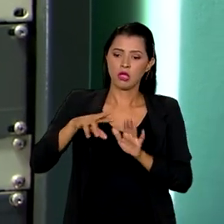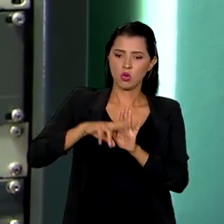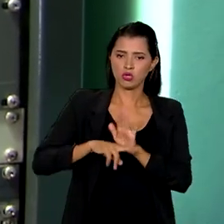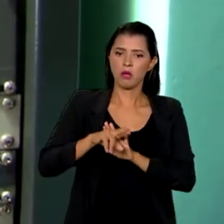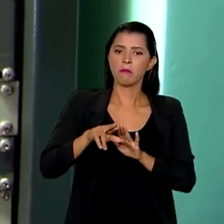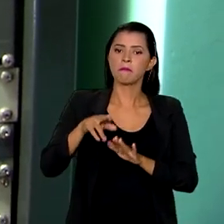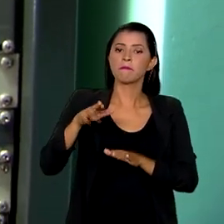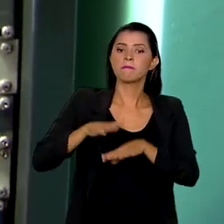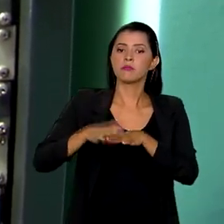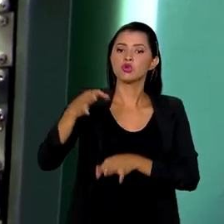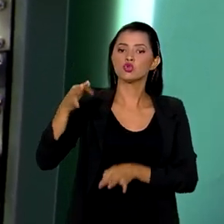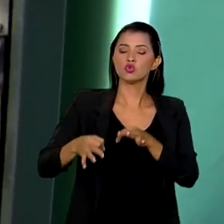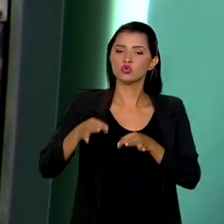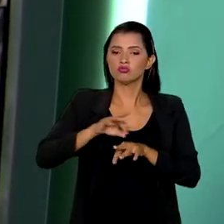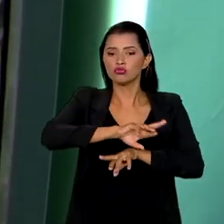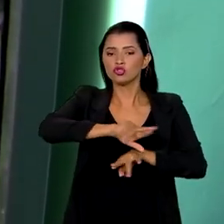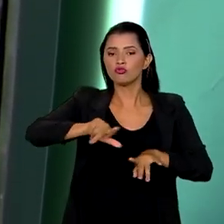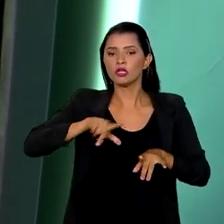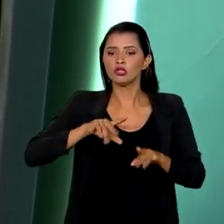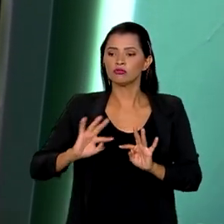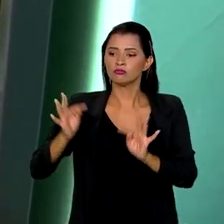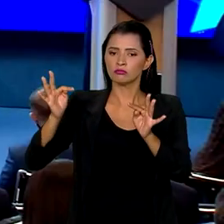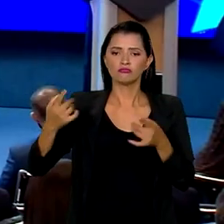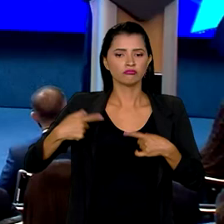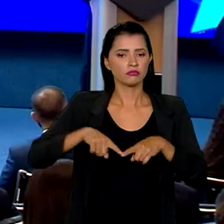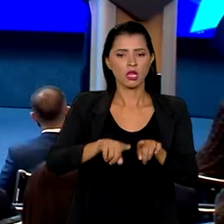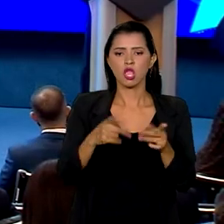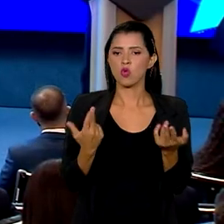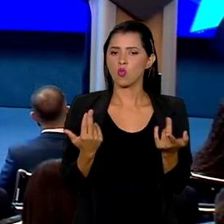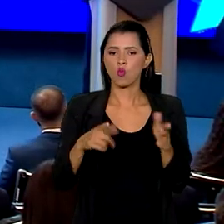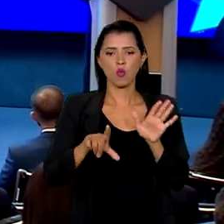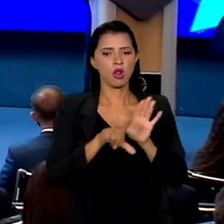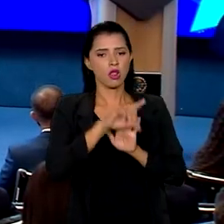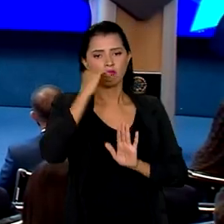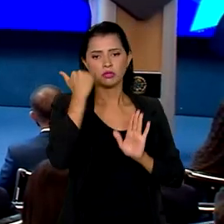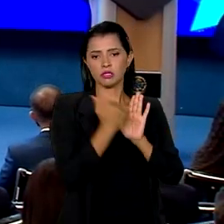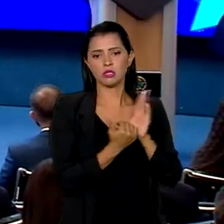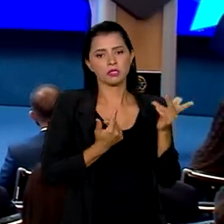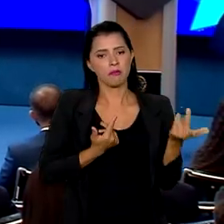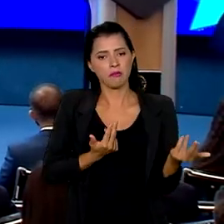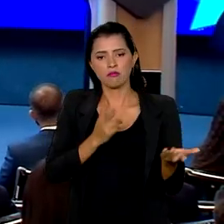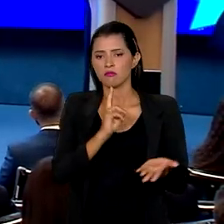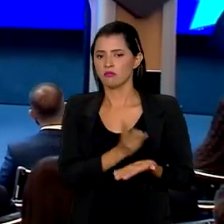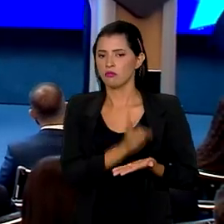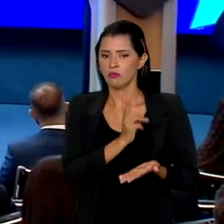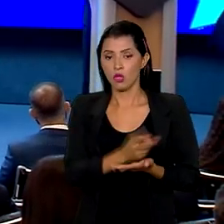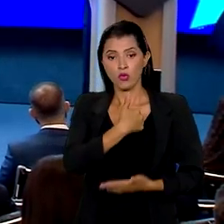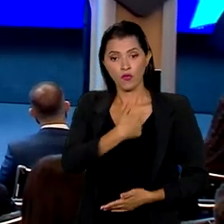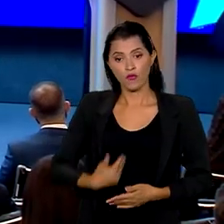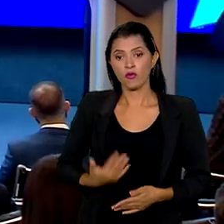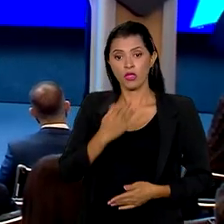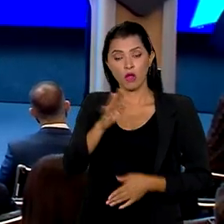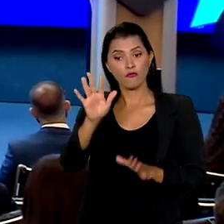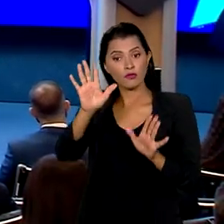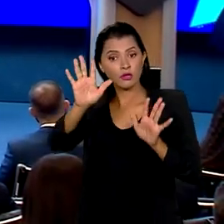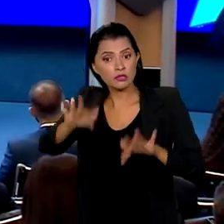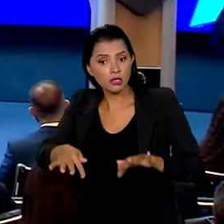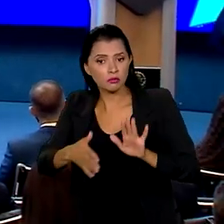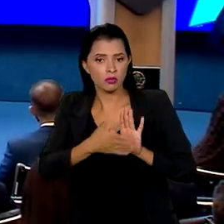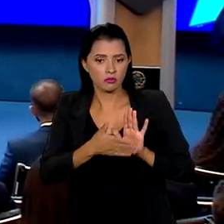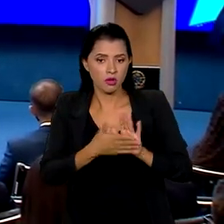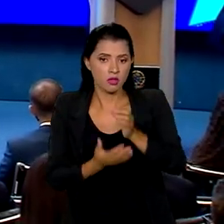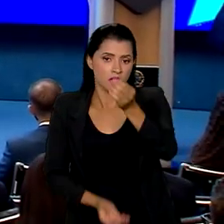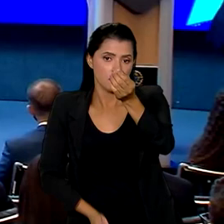diferentes tecnologias sigam a mesma lei. E o governo federal está finalizando a proposta de criação